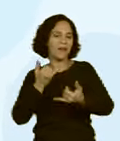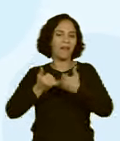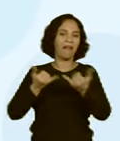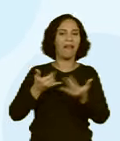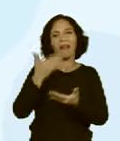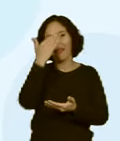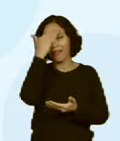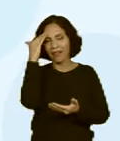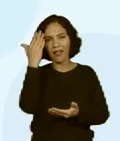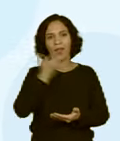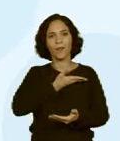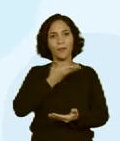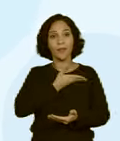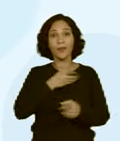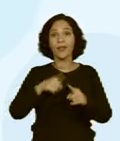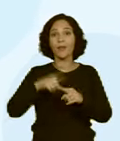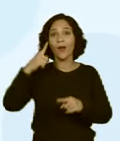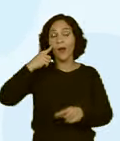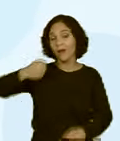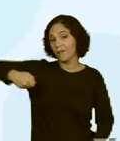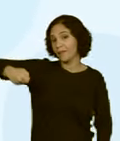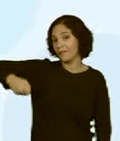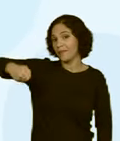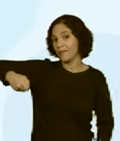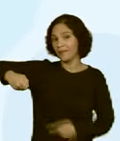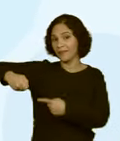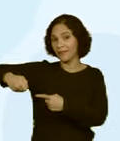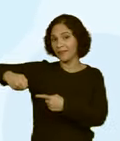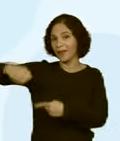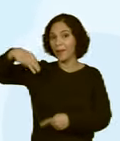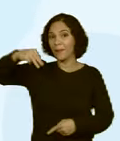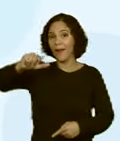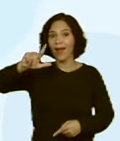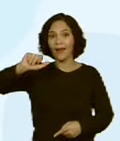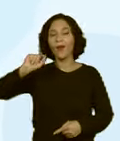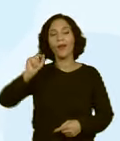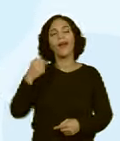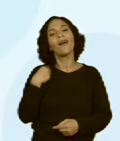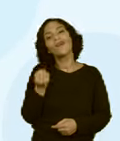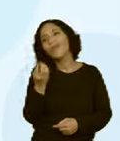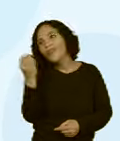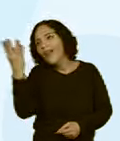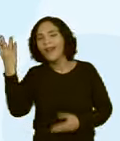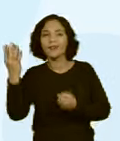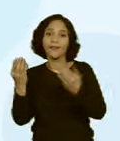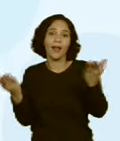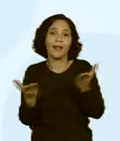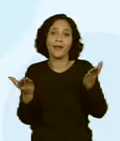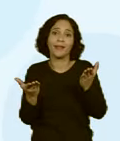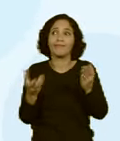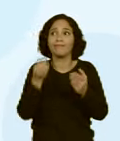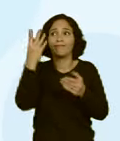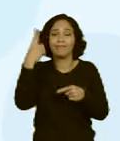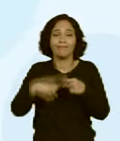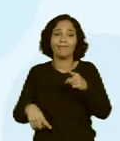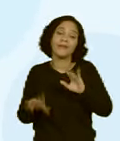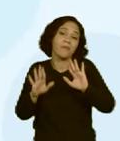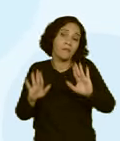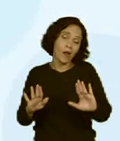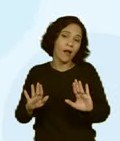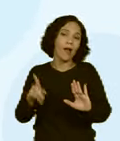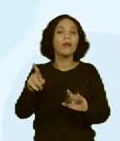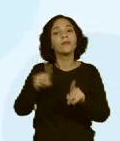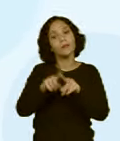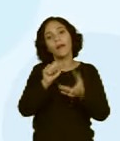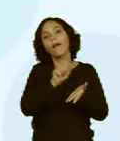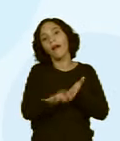os amigos. E como que eu Ah, aqui tem uma mala, né? Porque a diversão de viagem, né? Ultimamente a gente não viaja muito, mas é